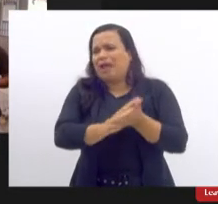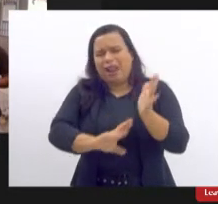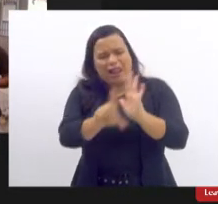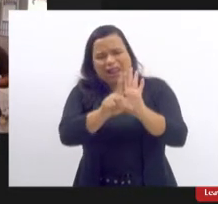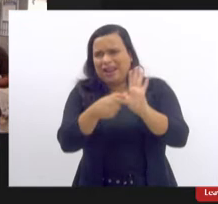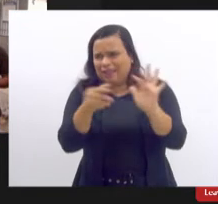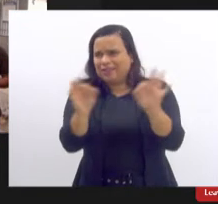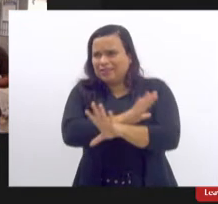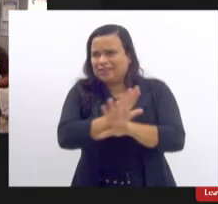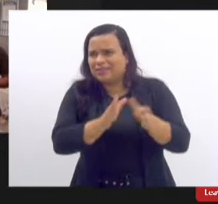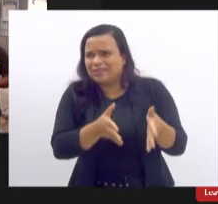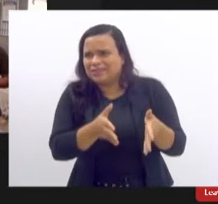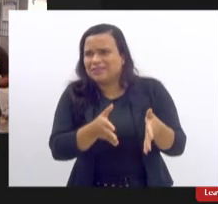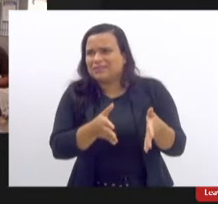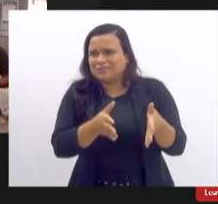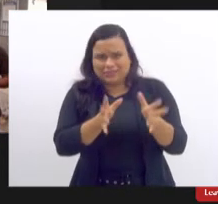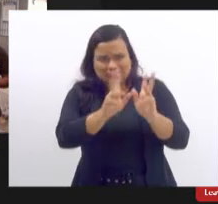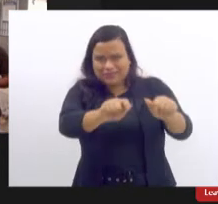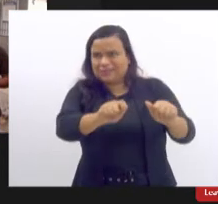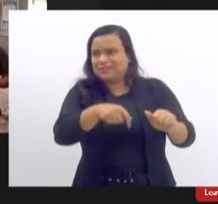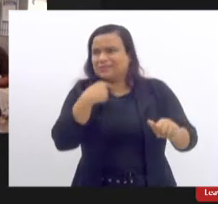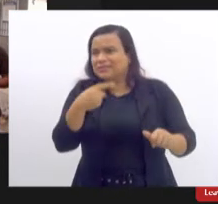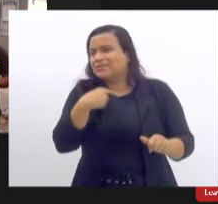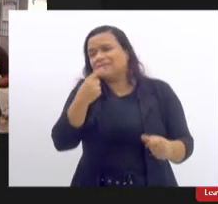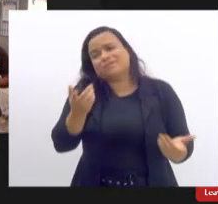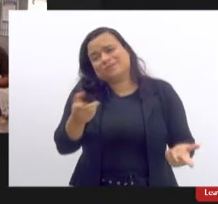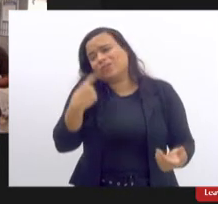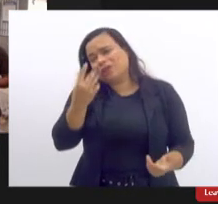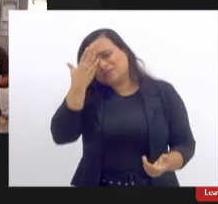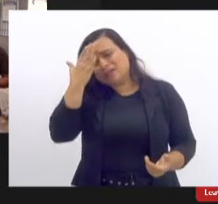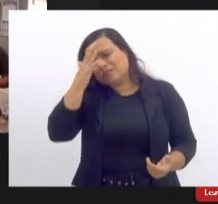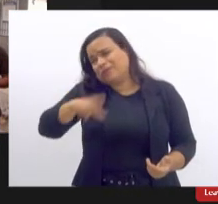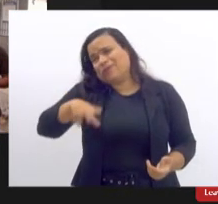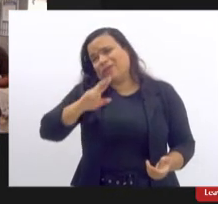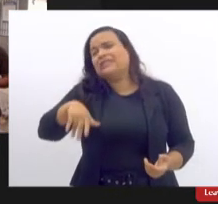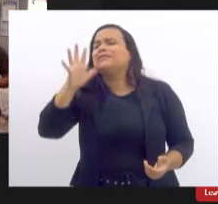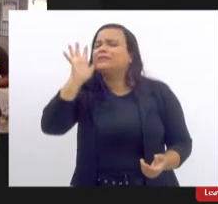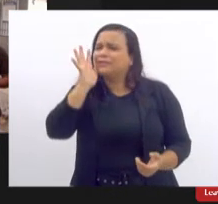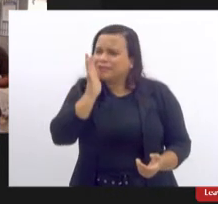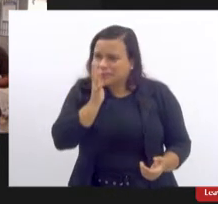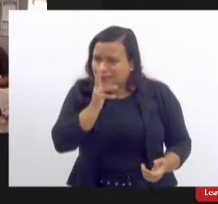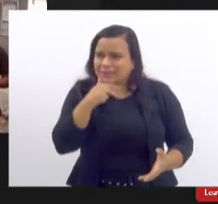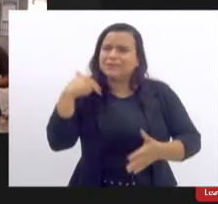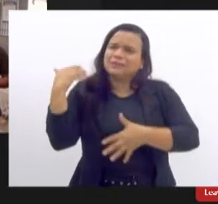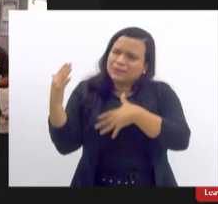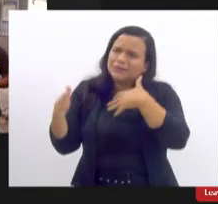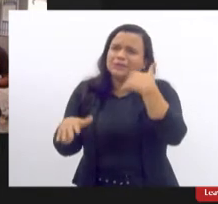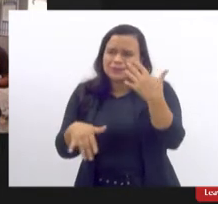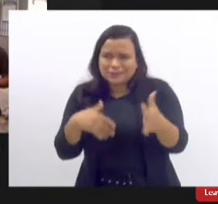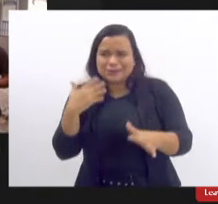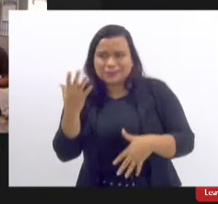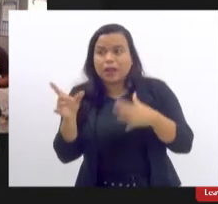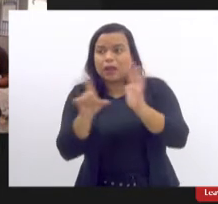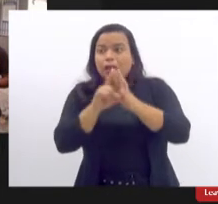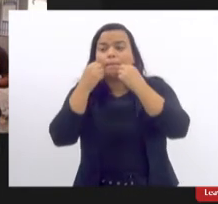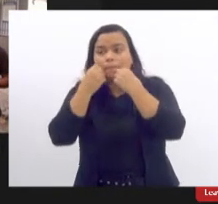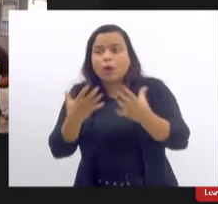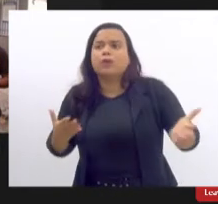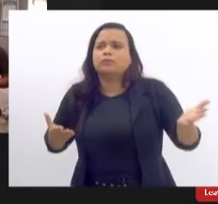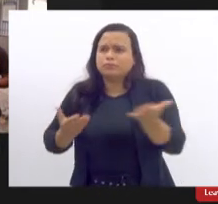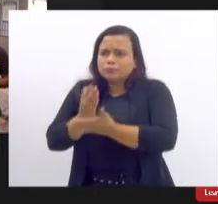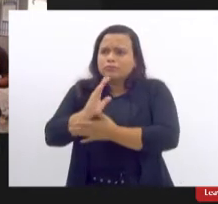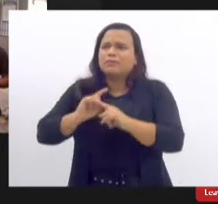com uma lei é claro que isso não é assim né muita água passa de baga ponte para se aprovar uma lei boa e muitas